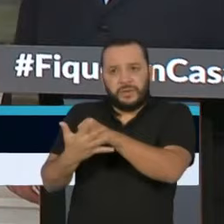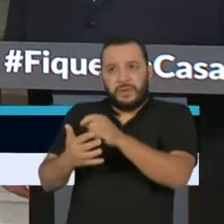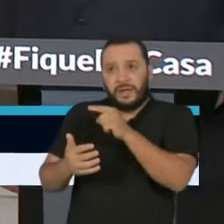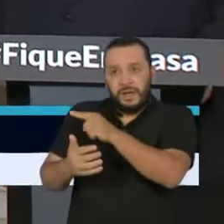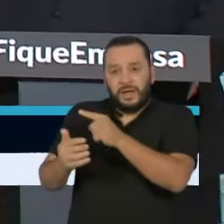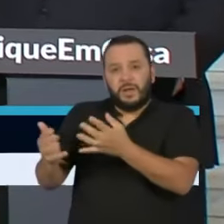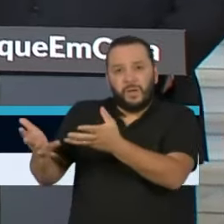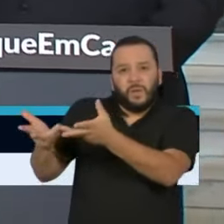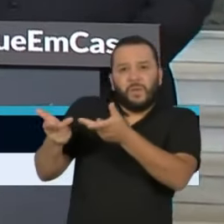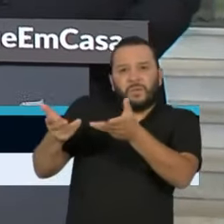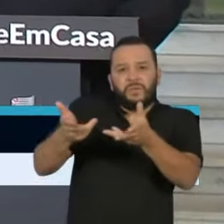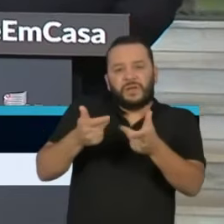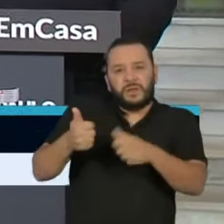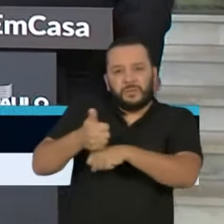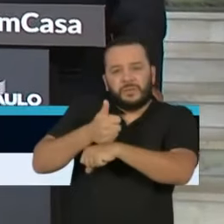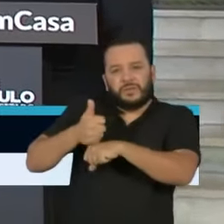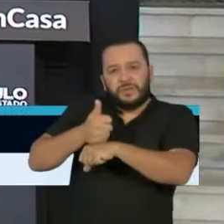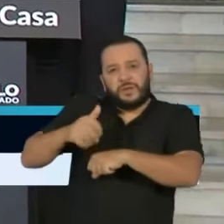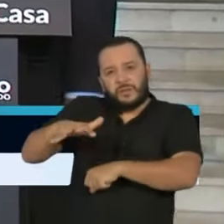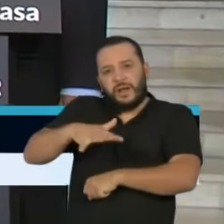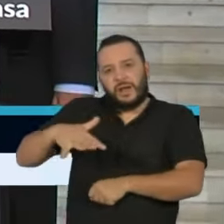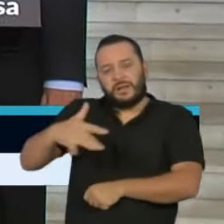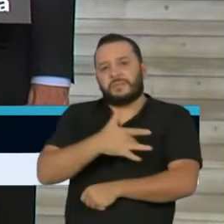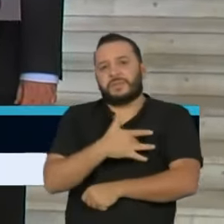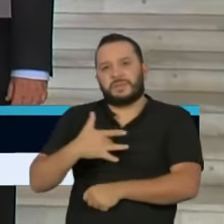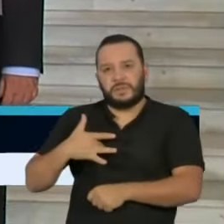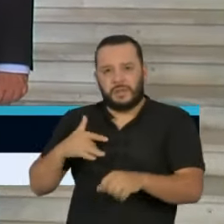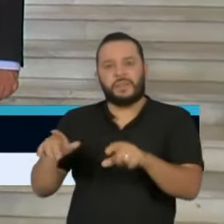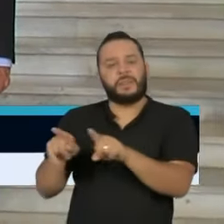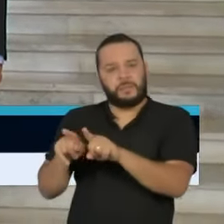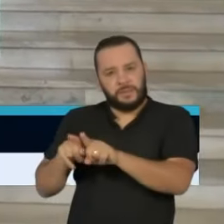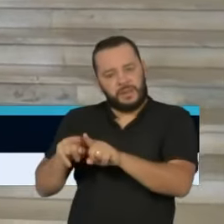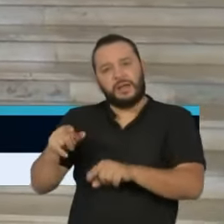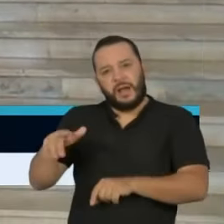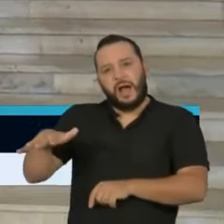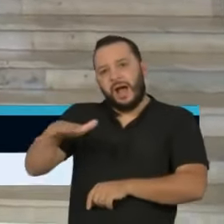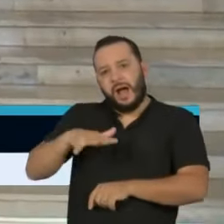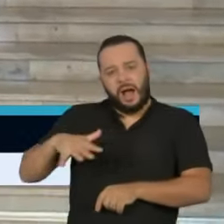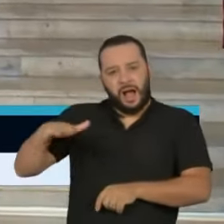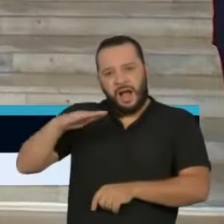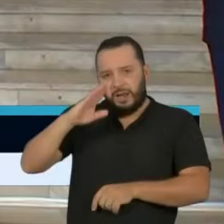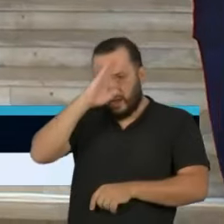e do mundo acadêmico para integrarem este grupo.